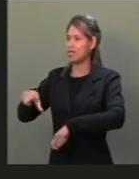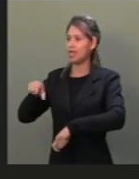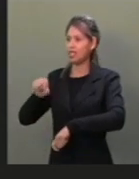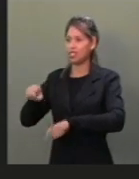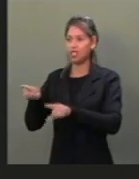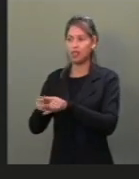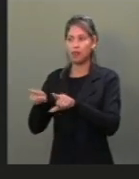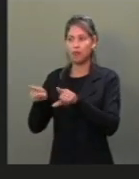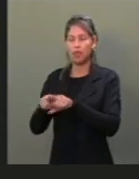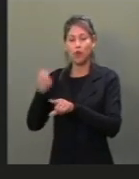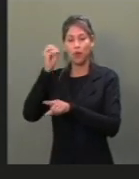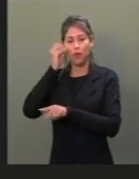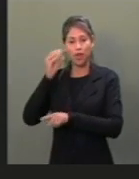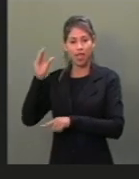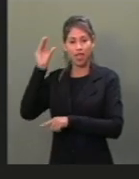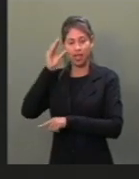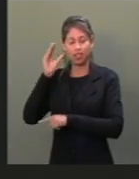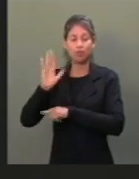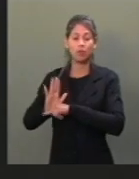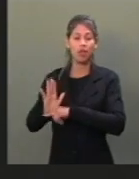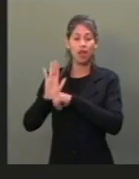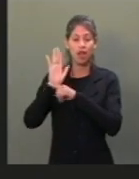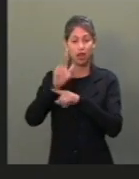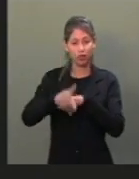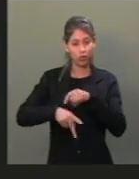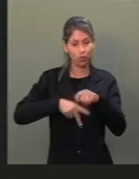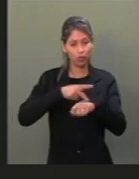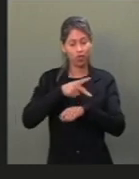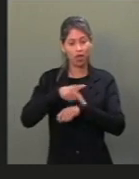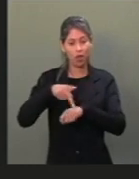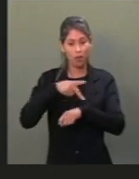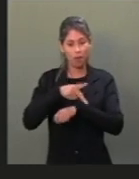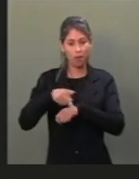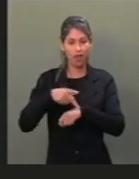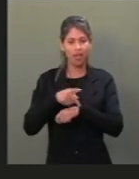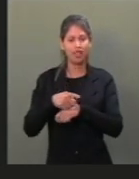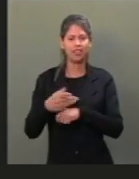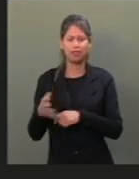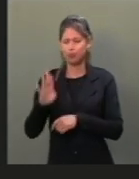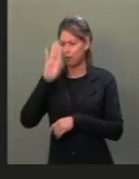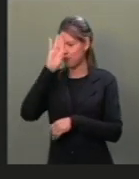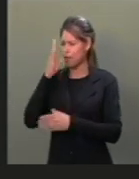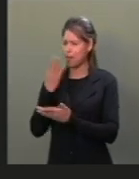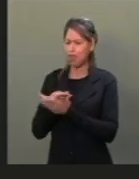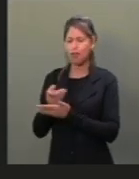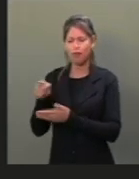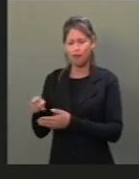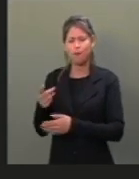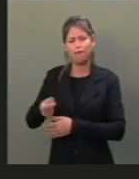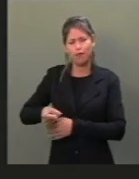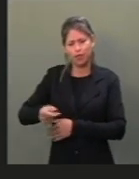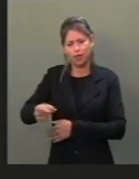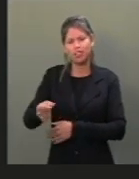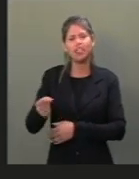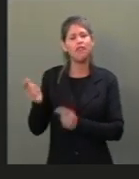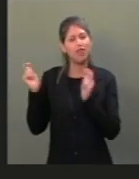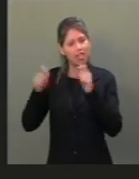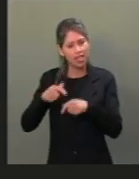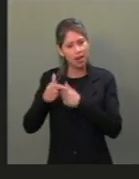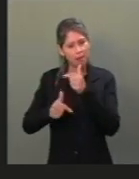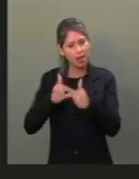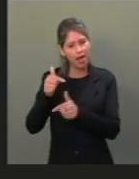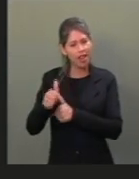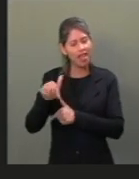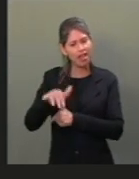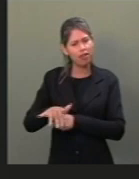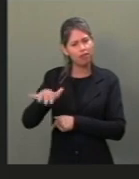em prol do país, mais ainda. Tenho certeza que você vai bombar nos próximos anos em todos os sentidos, dando